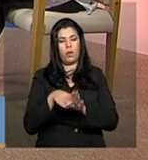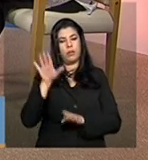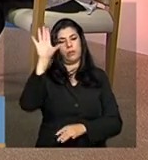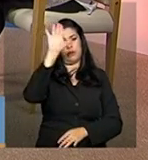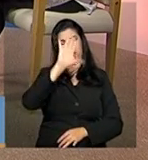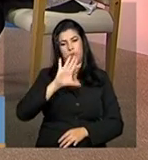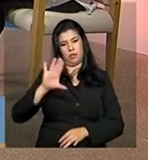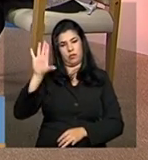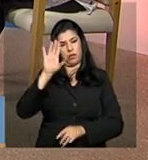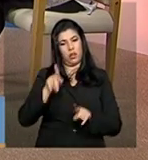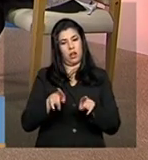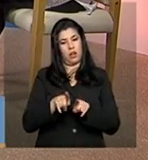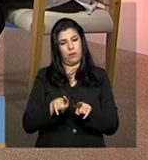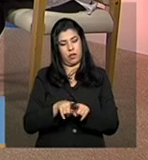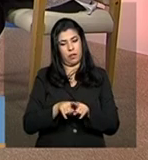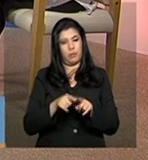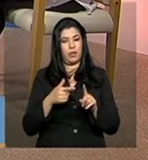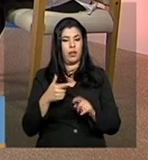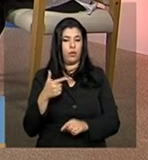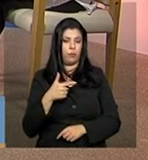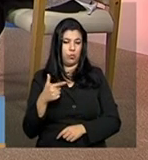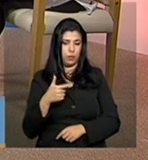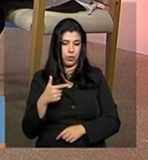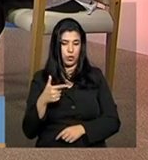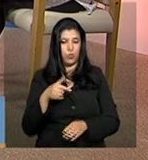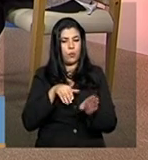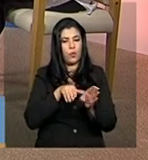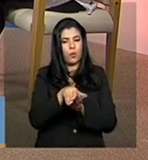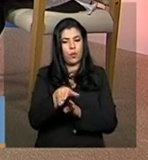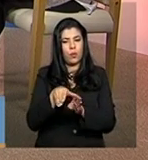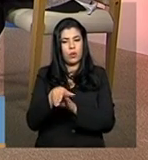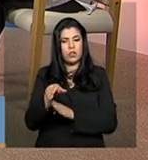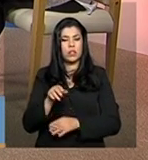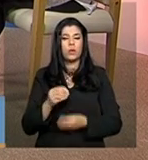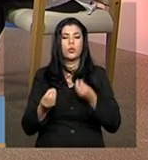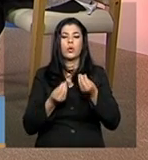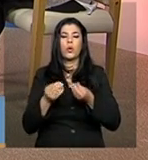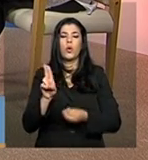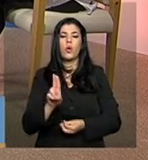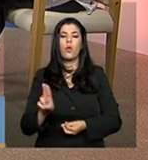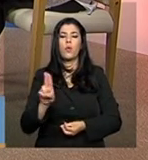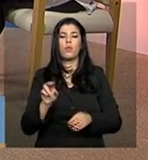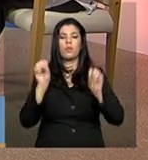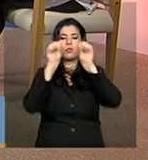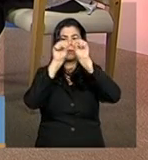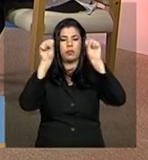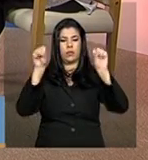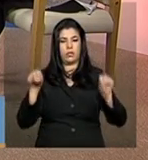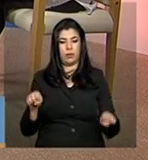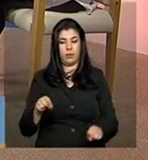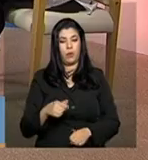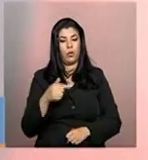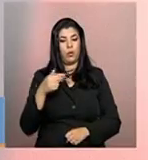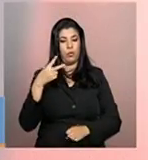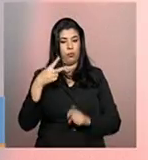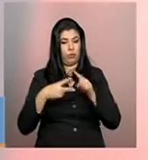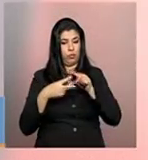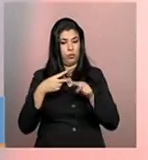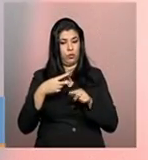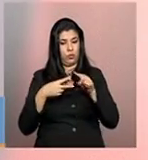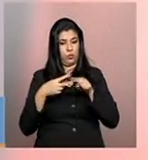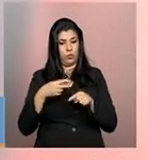segundo, mais prático e mais curtinho, de orientações de utilização do sistema. Esses dois manuais, eles